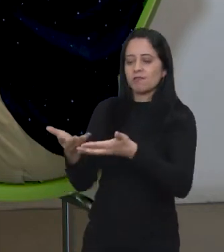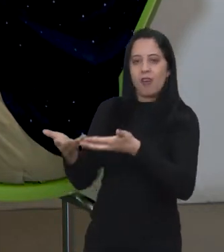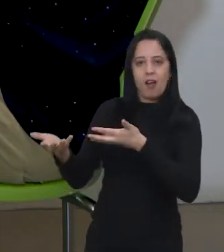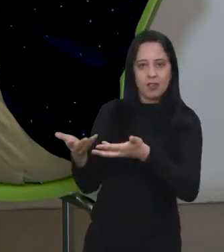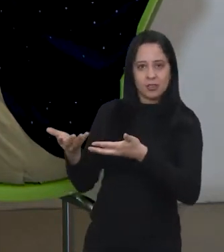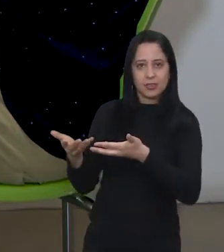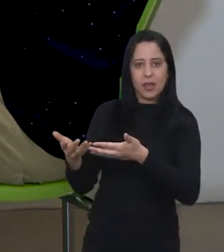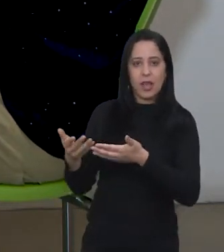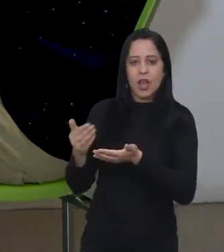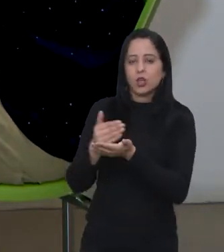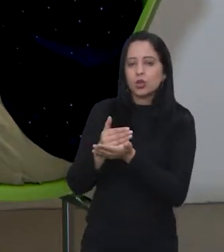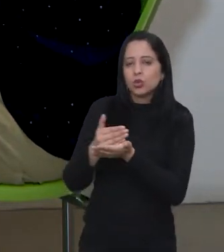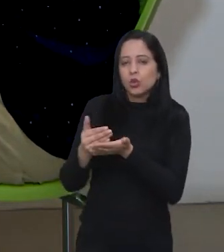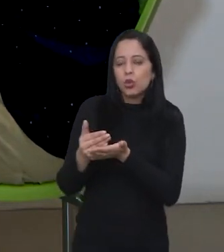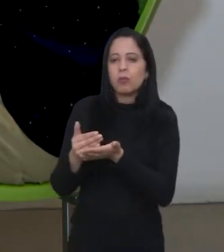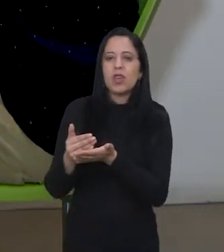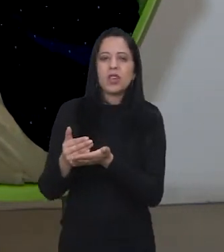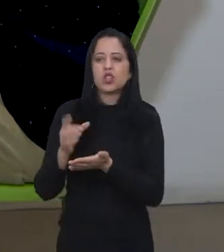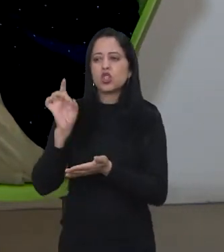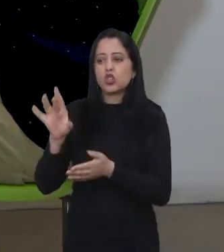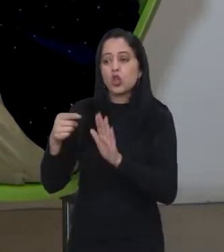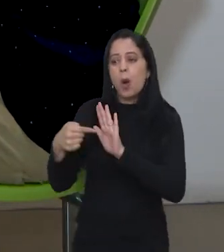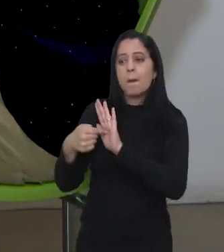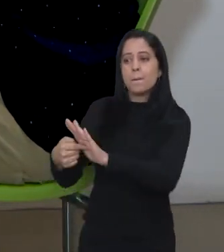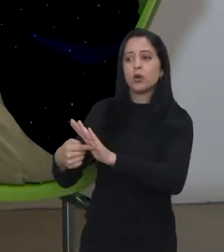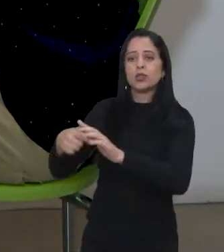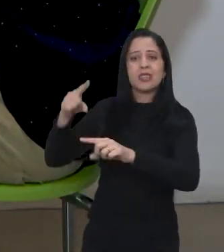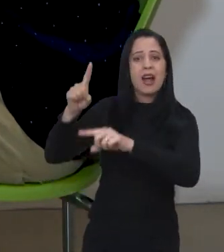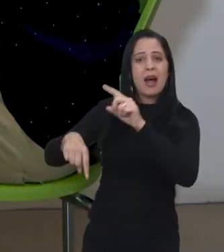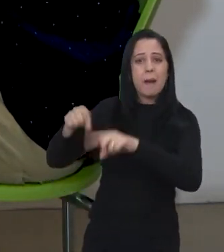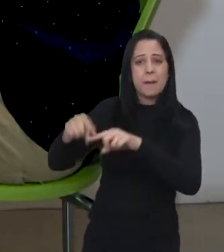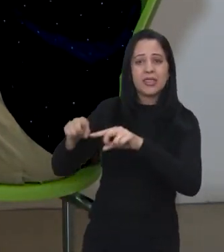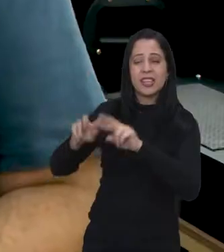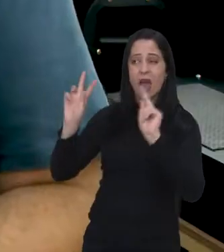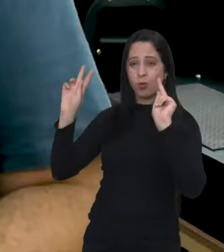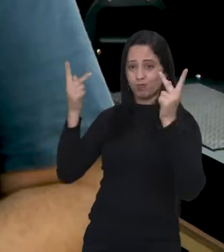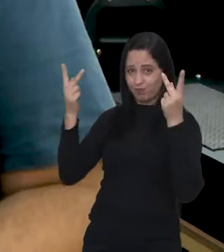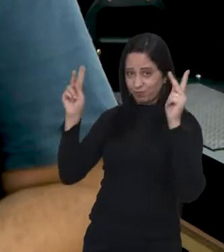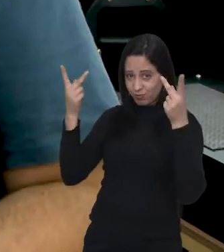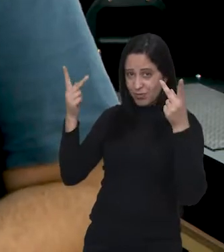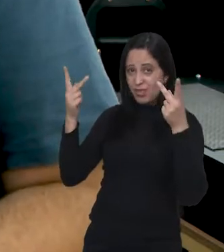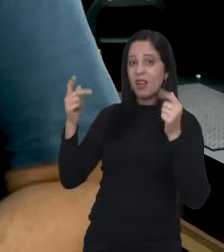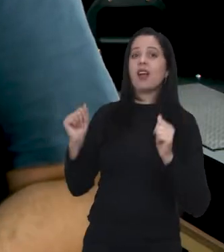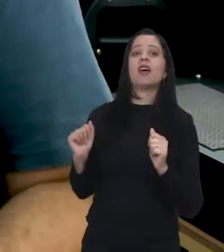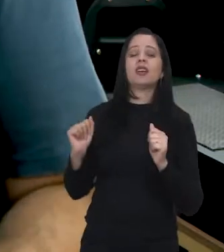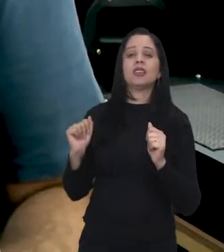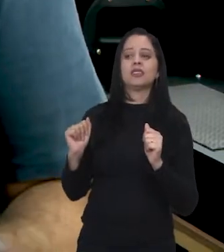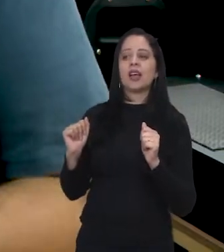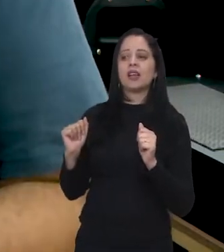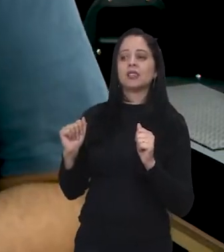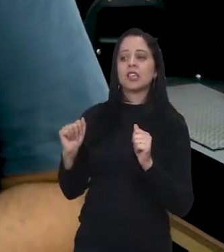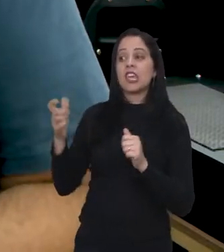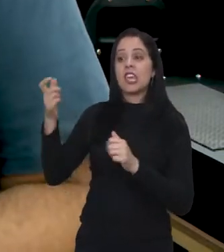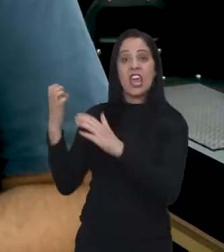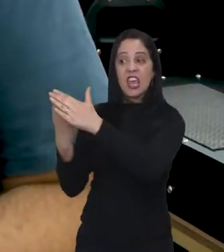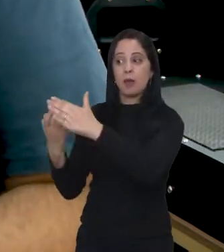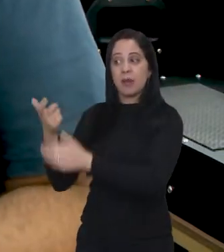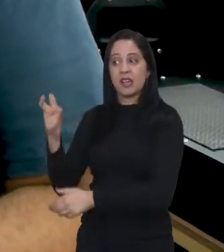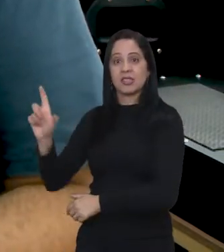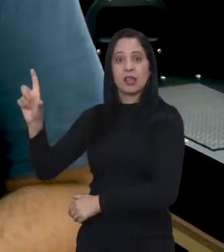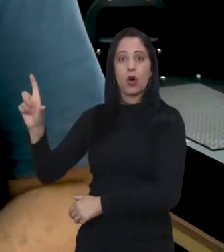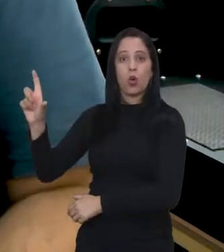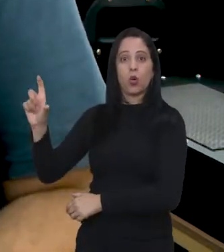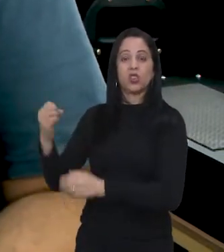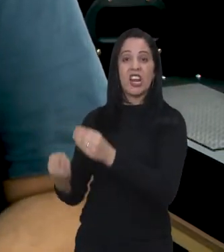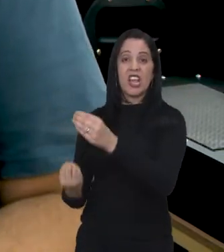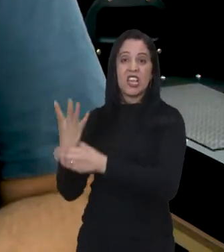somente como hardware, a gente teve o suporte de outras empresas que atuavam nessa área de software. Então, o network que você tem com as outras